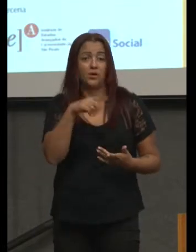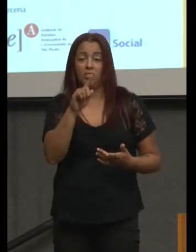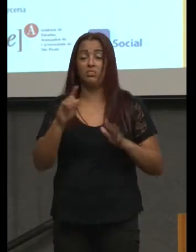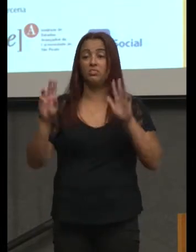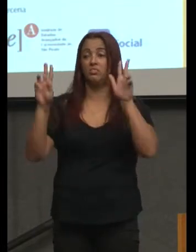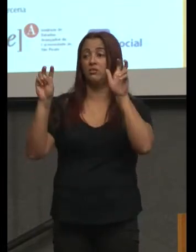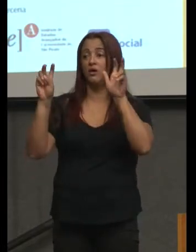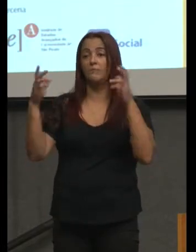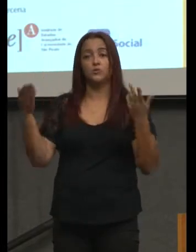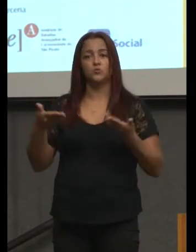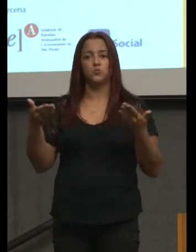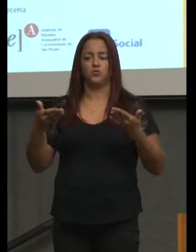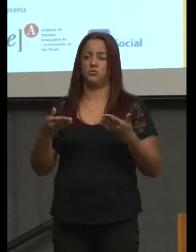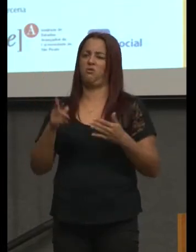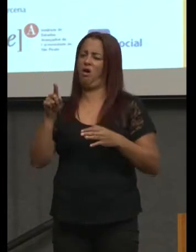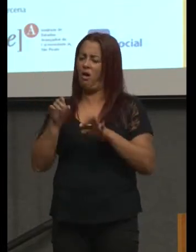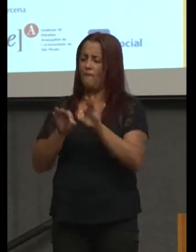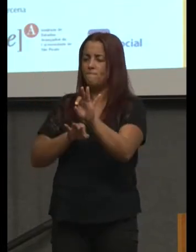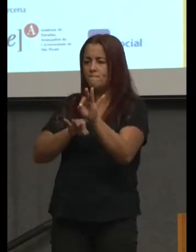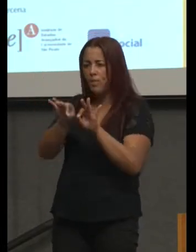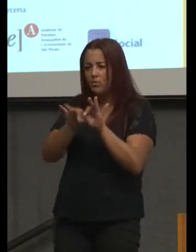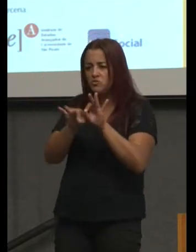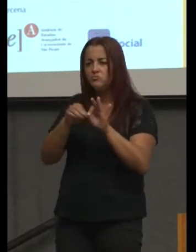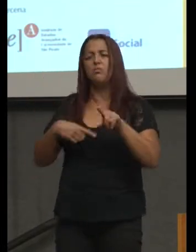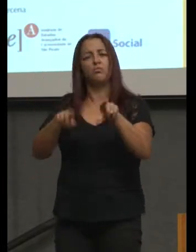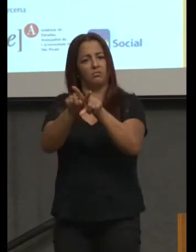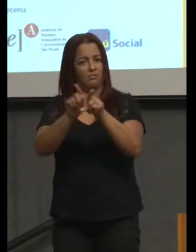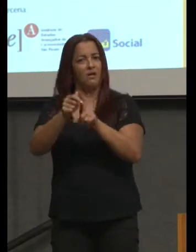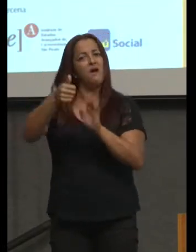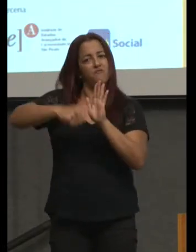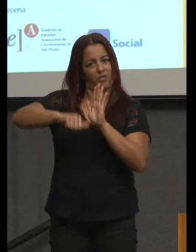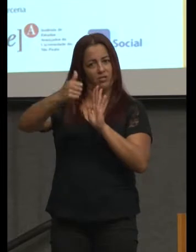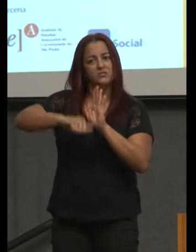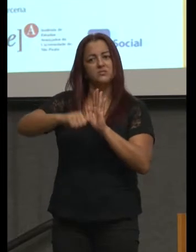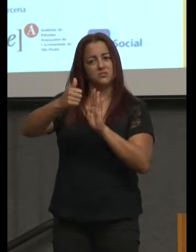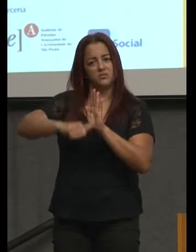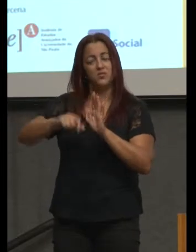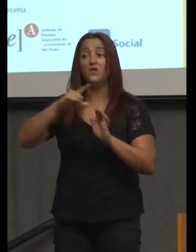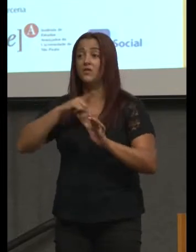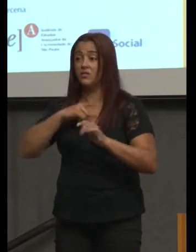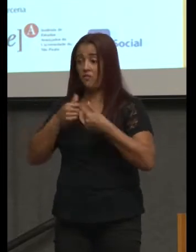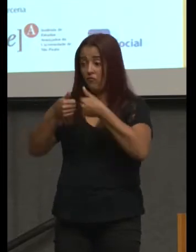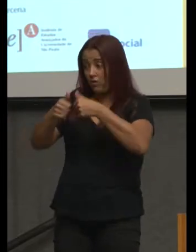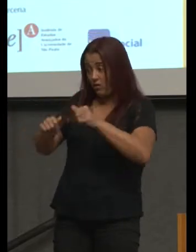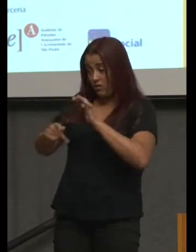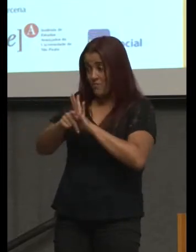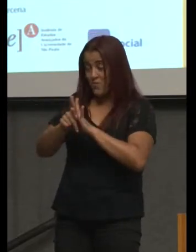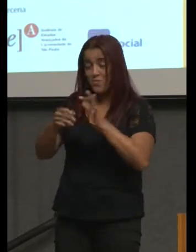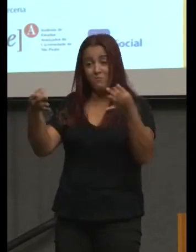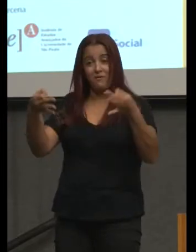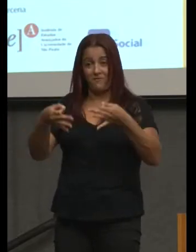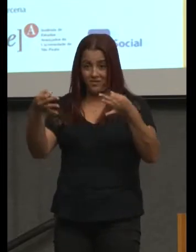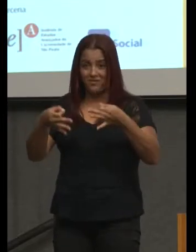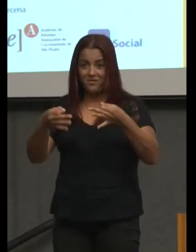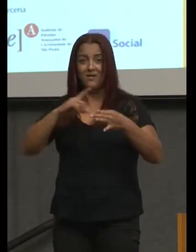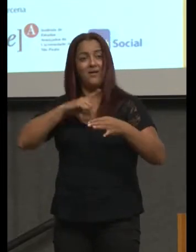planejamento, planejamento e avaliação. E nós temos que verificar também, avaliar a eficácia do que nós estamos fazendo.